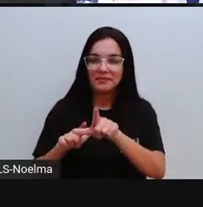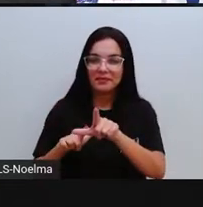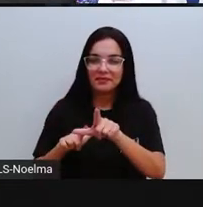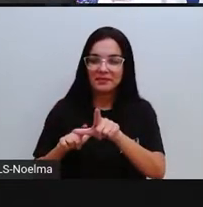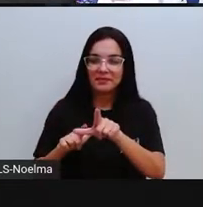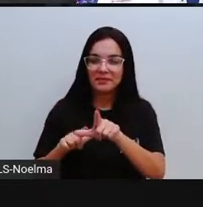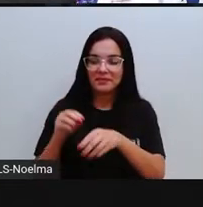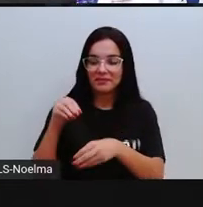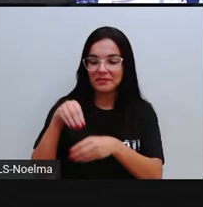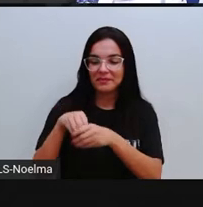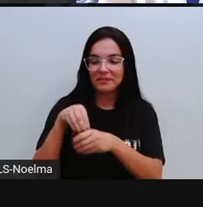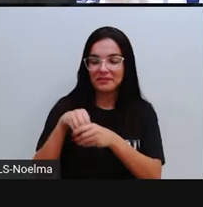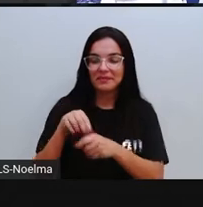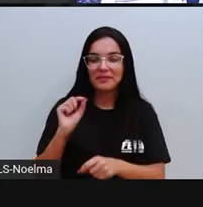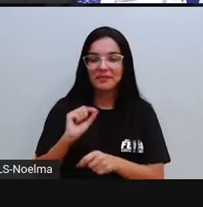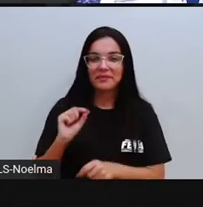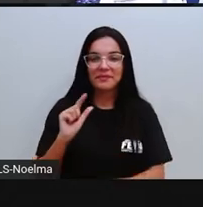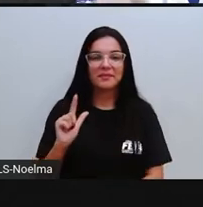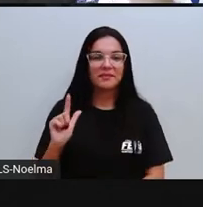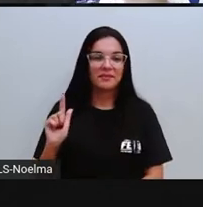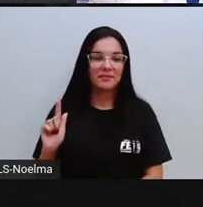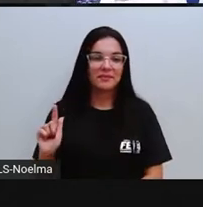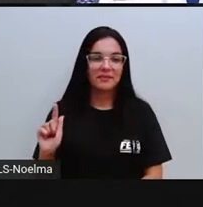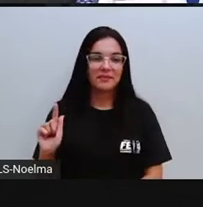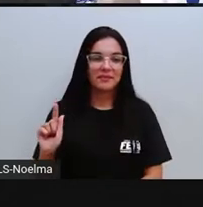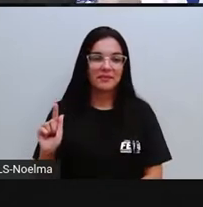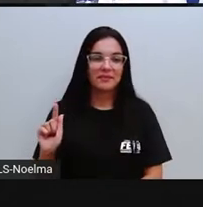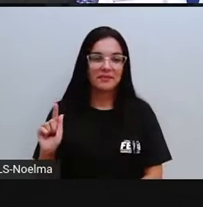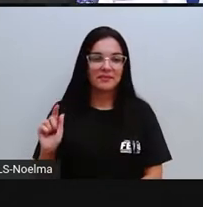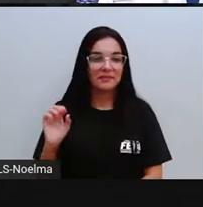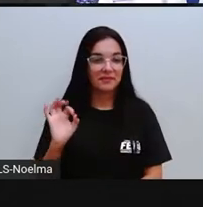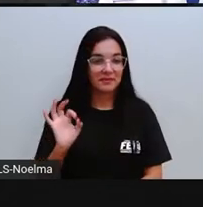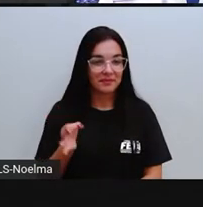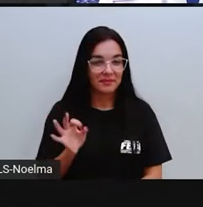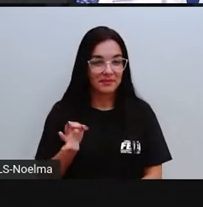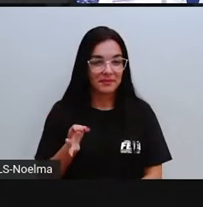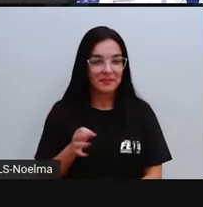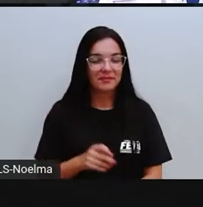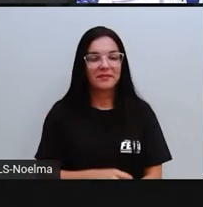está presente aí a letra G, certo?